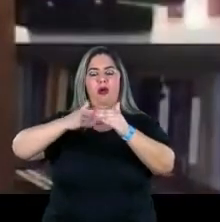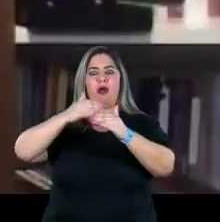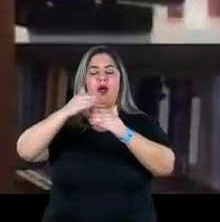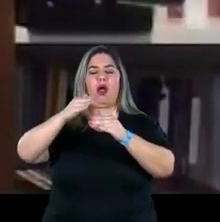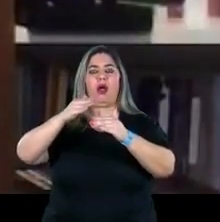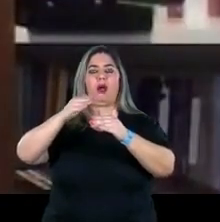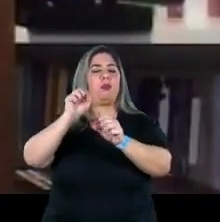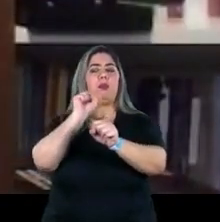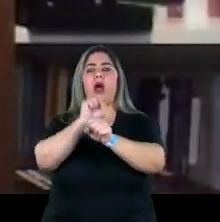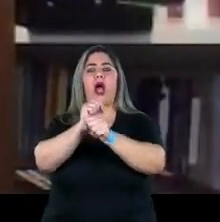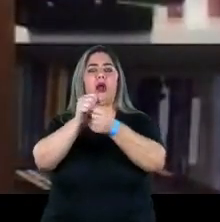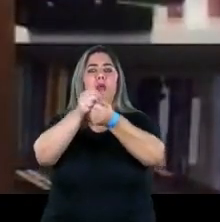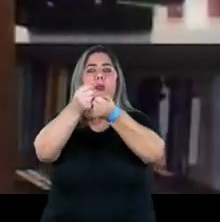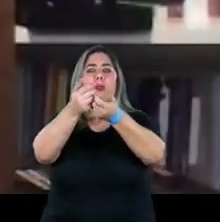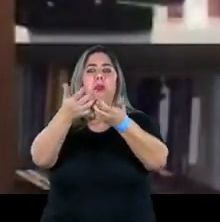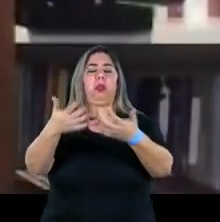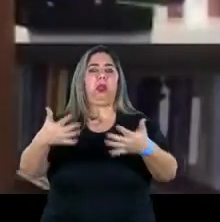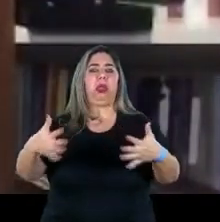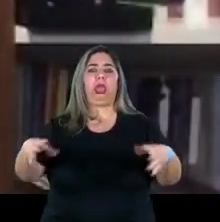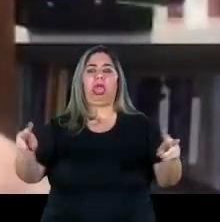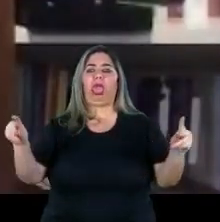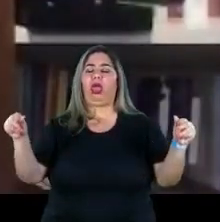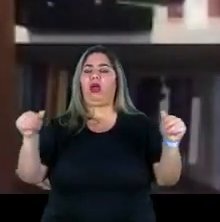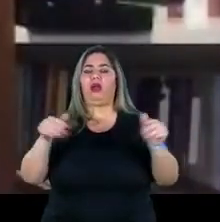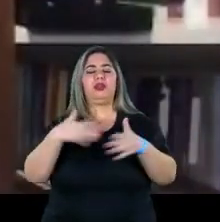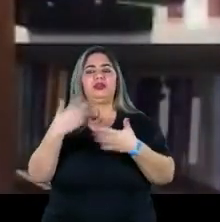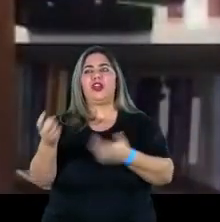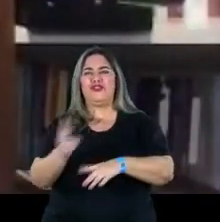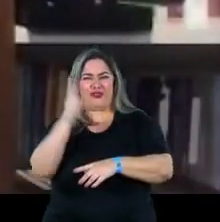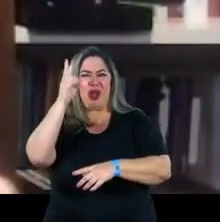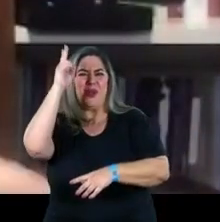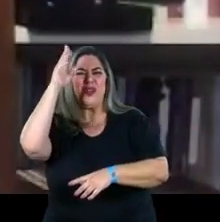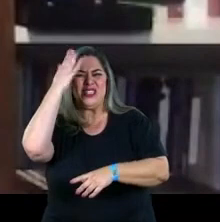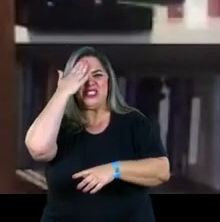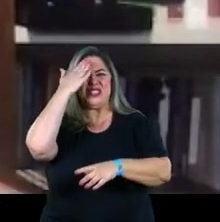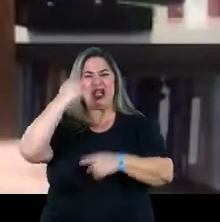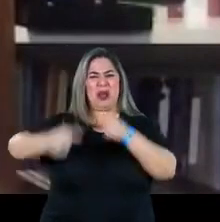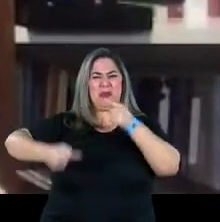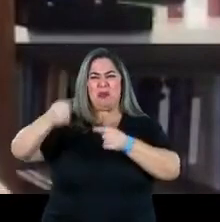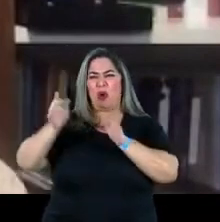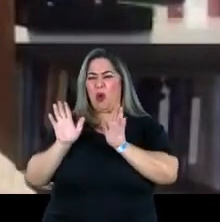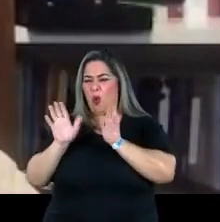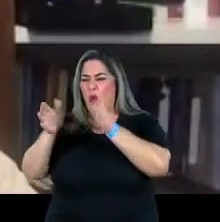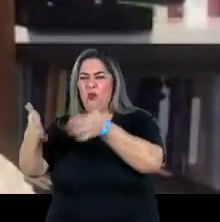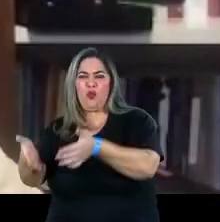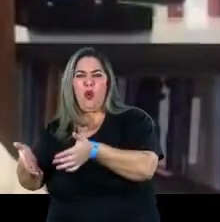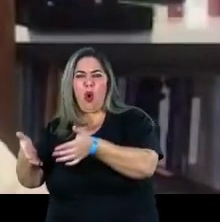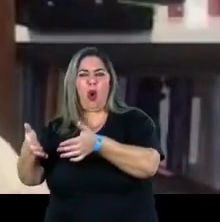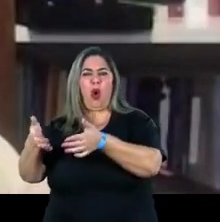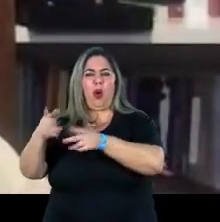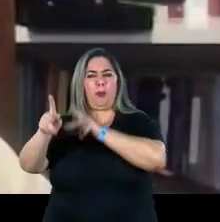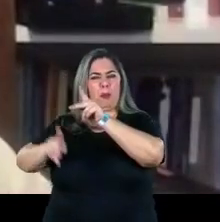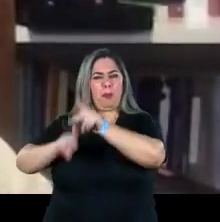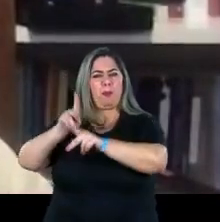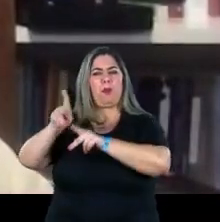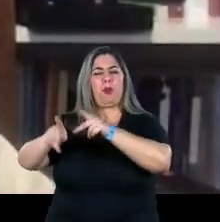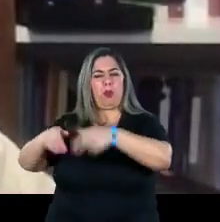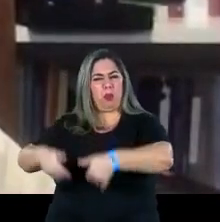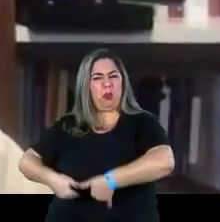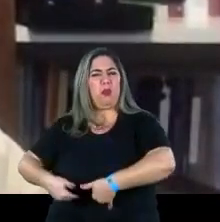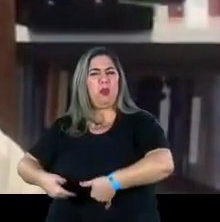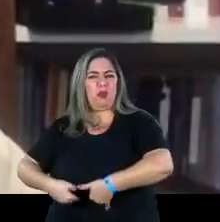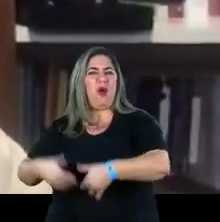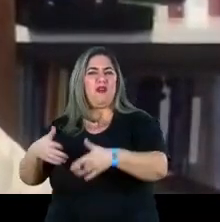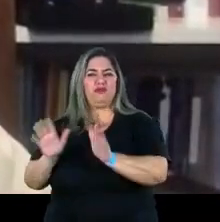processo de valorização, de políticas voltadas para o público de maneira